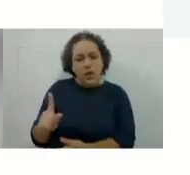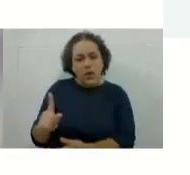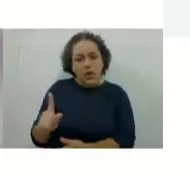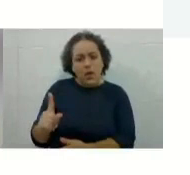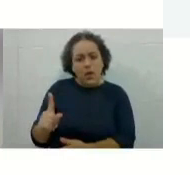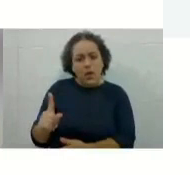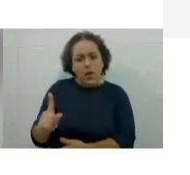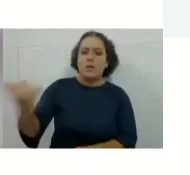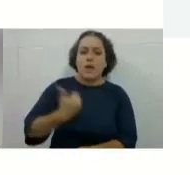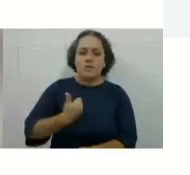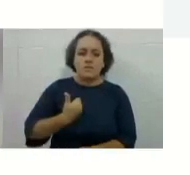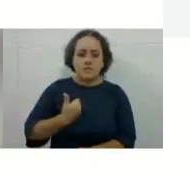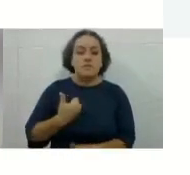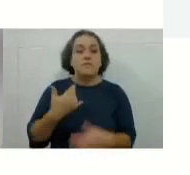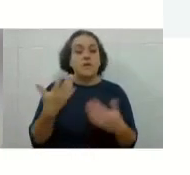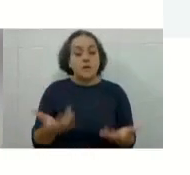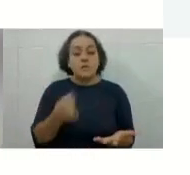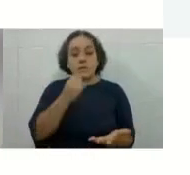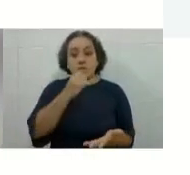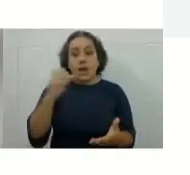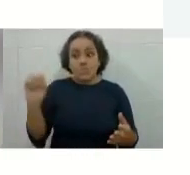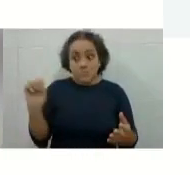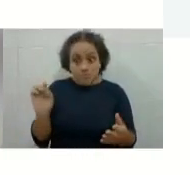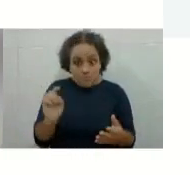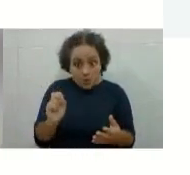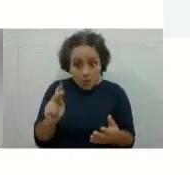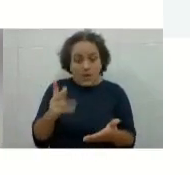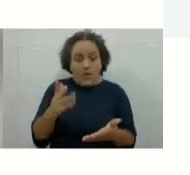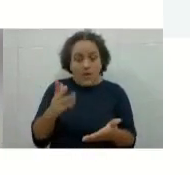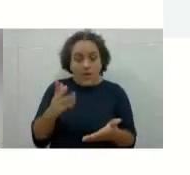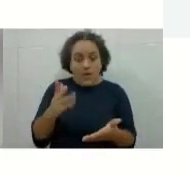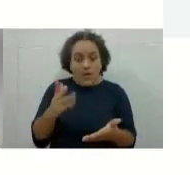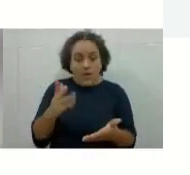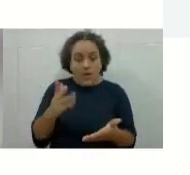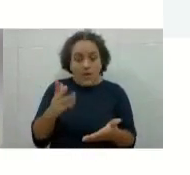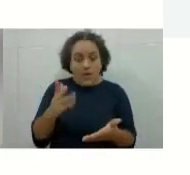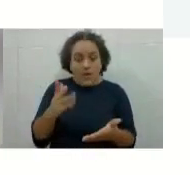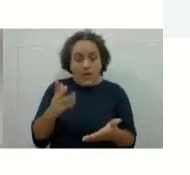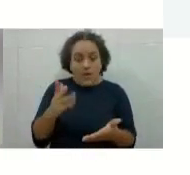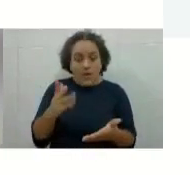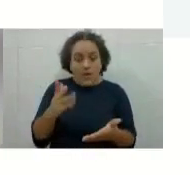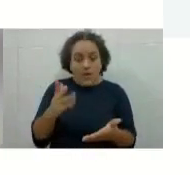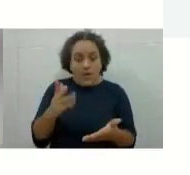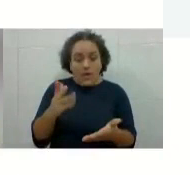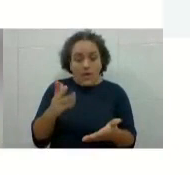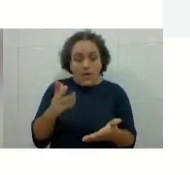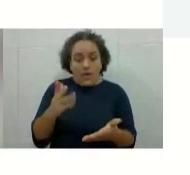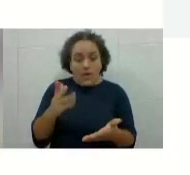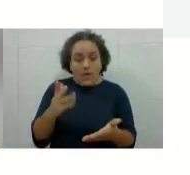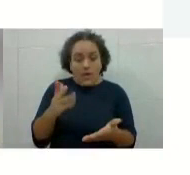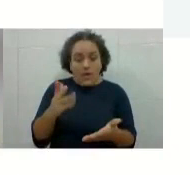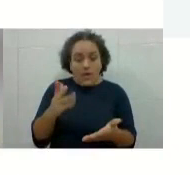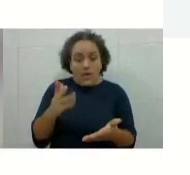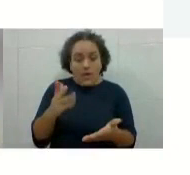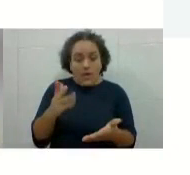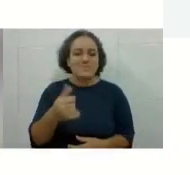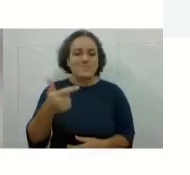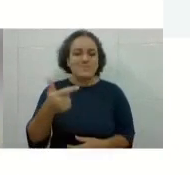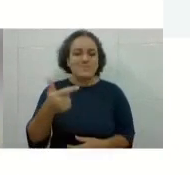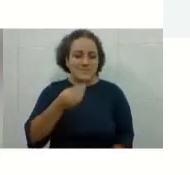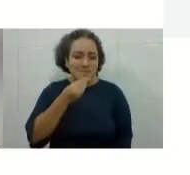marca a segunda oportunidade com você, tá bom? Pode passar por... Ah, tá, o Alessandro acho que está